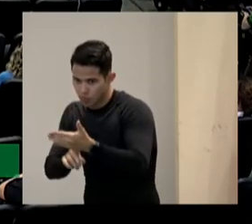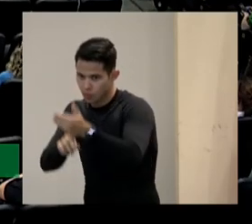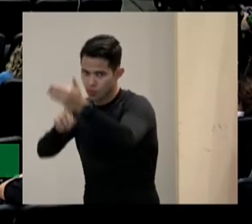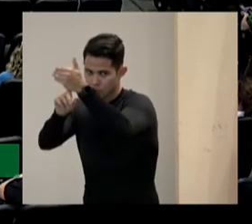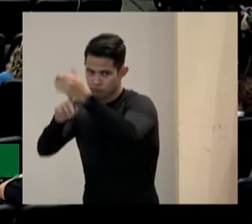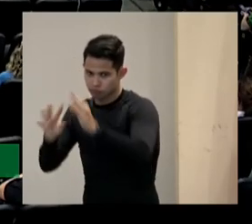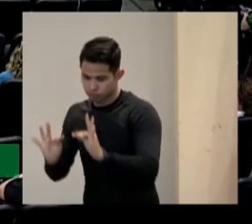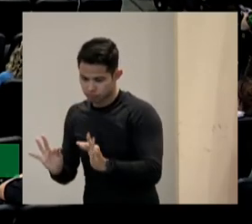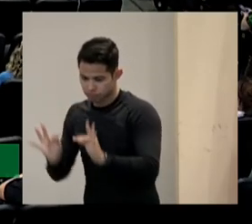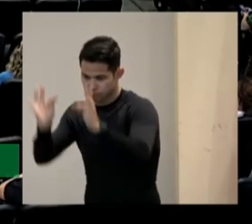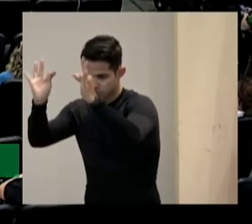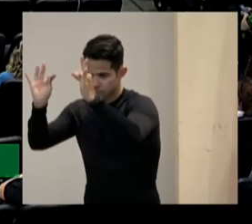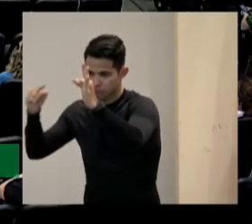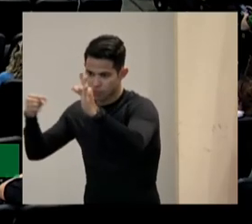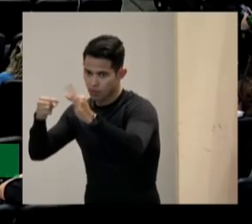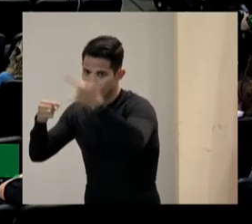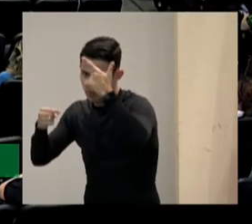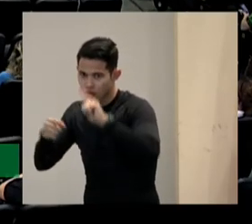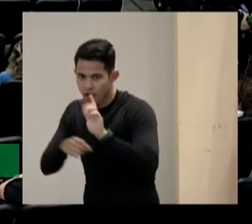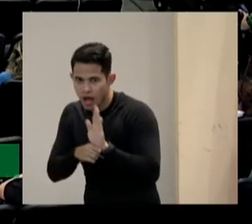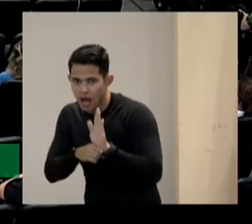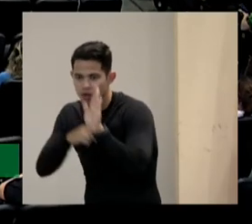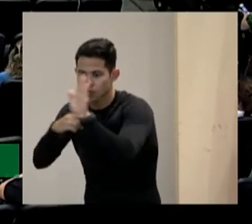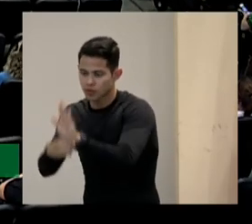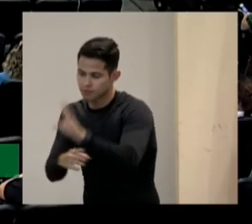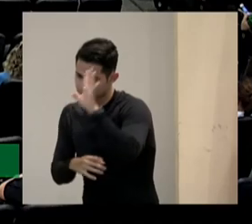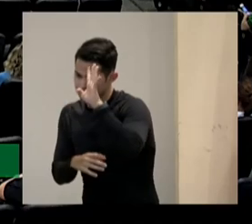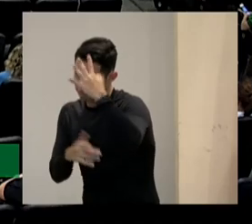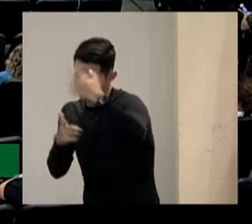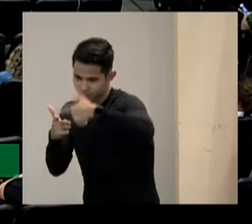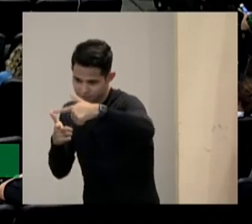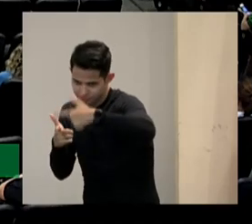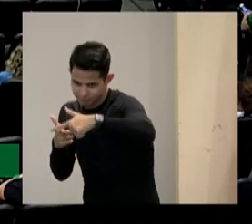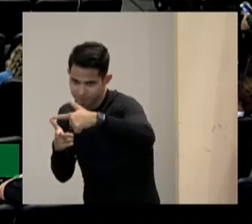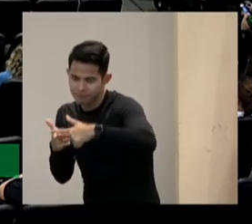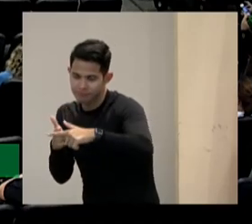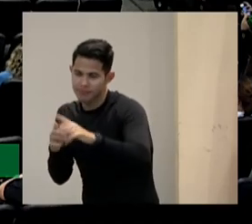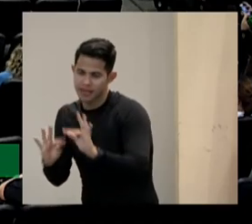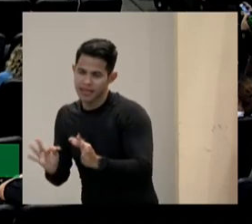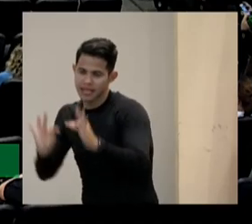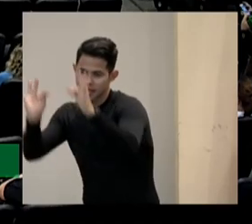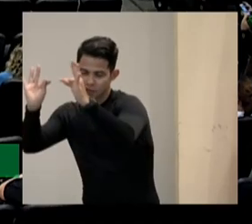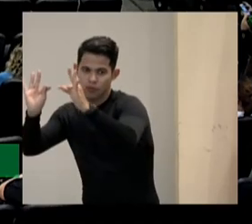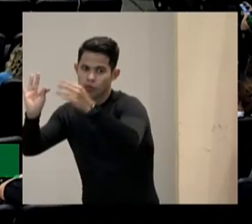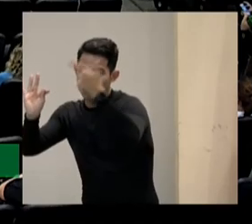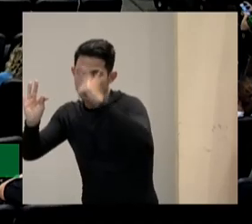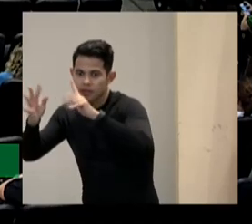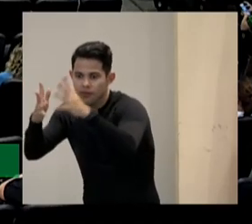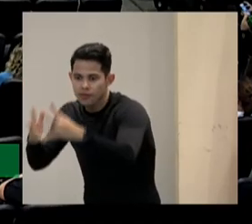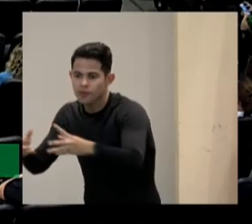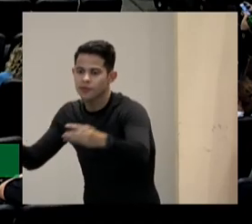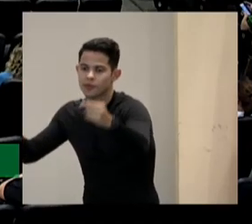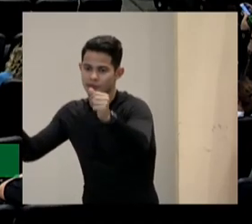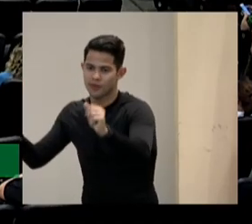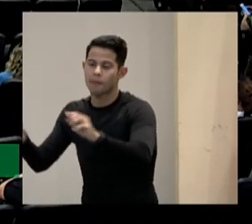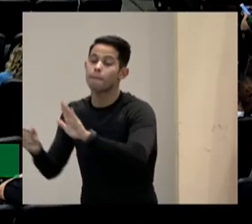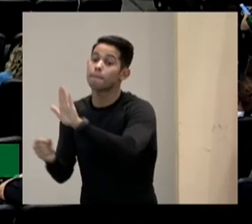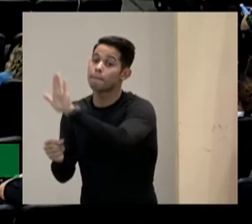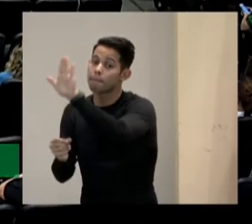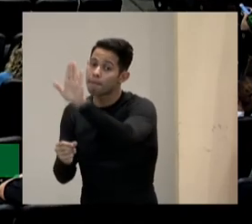algo que podia ajudar e resolver o problema as tecnologias praticamente podíamos resolver só que